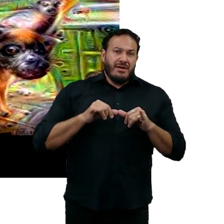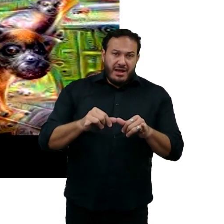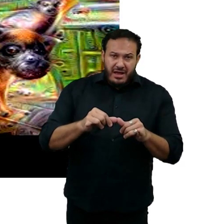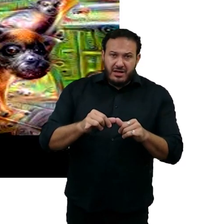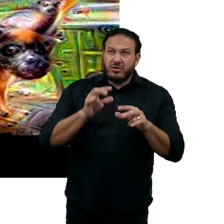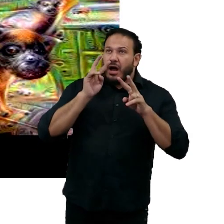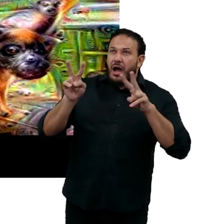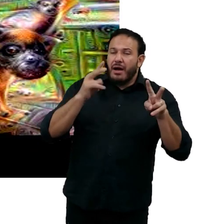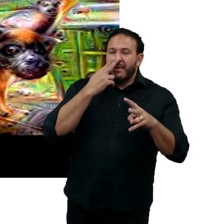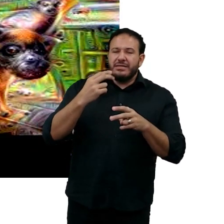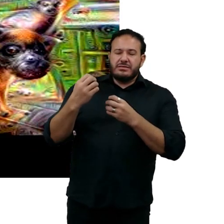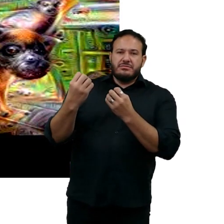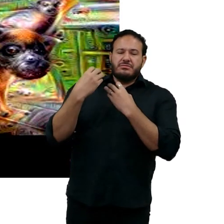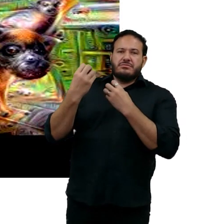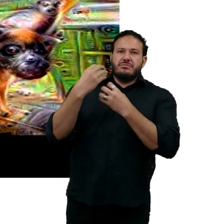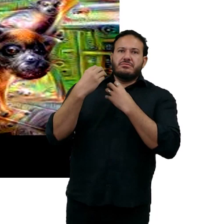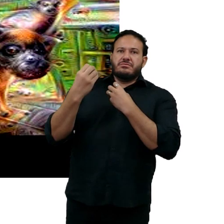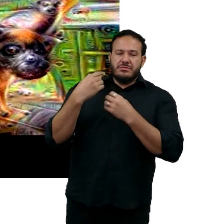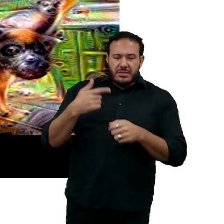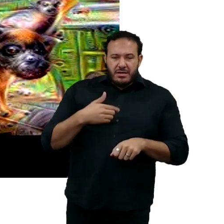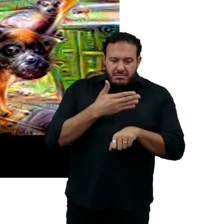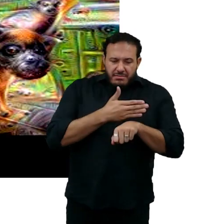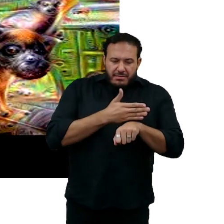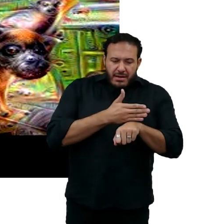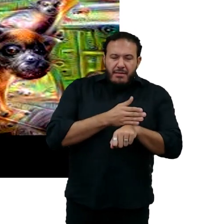treinados demais para um sistema único.